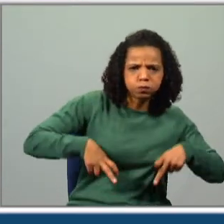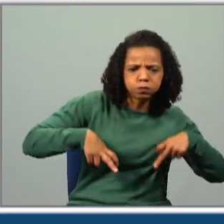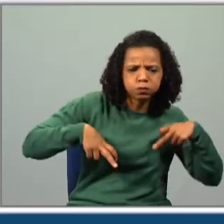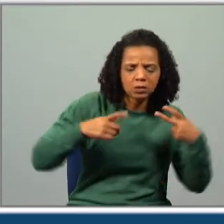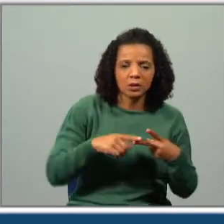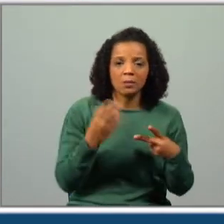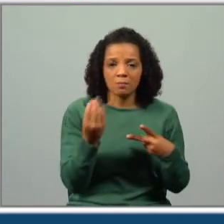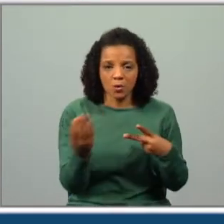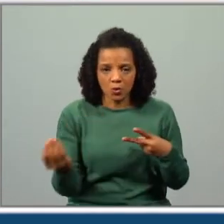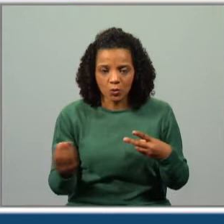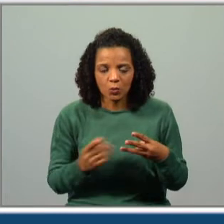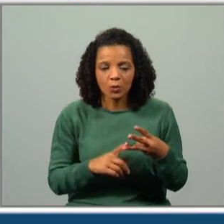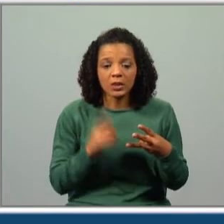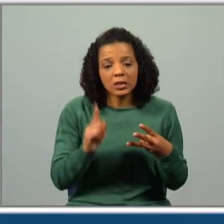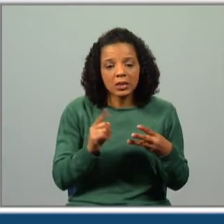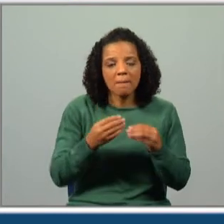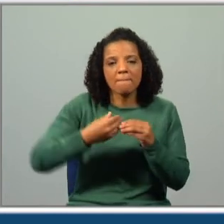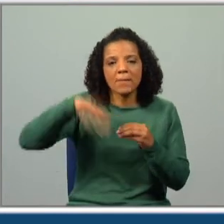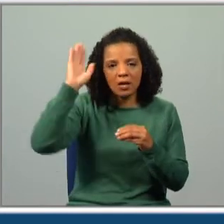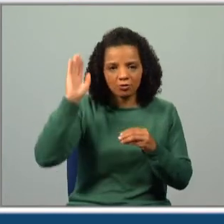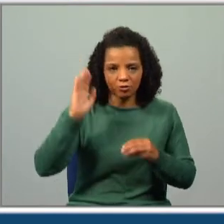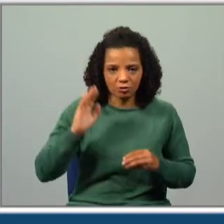muito e o mais.